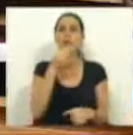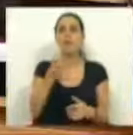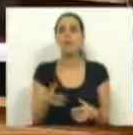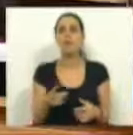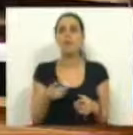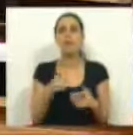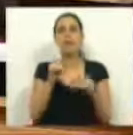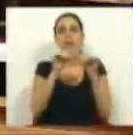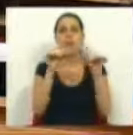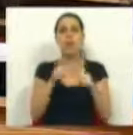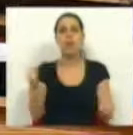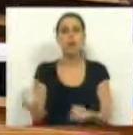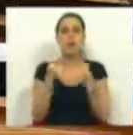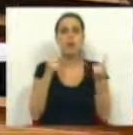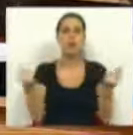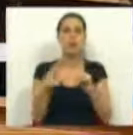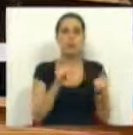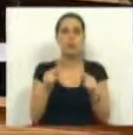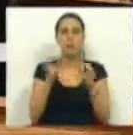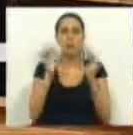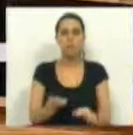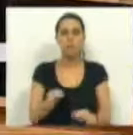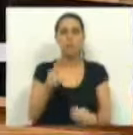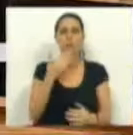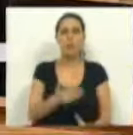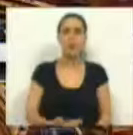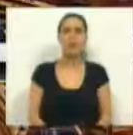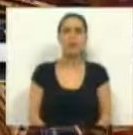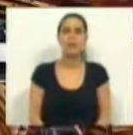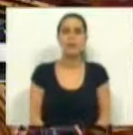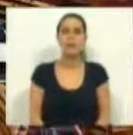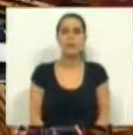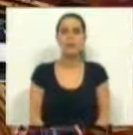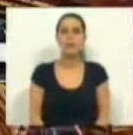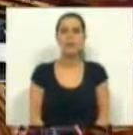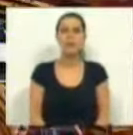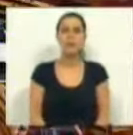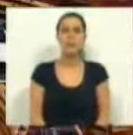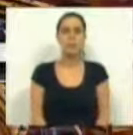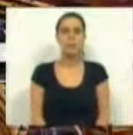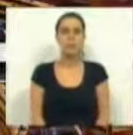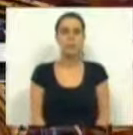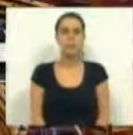depois aqui em Plenário venham falar desses temas que recusaram debater em sede própria. Muito obrigada.